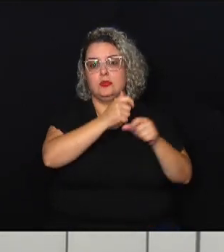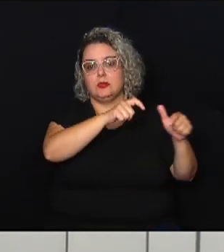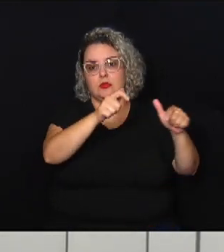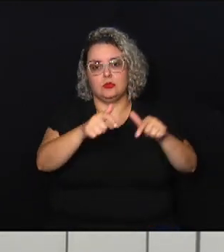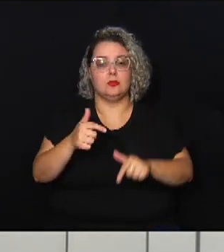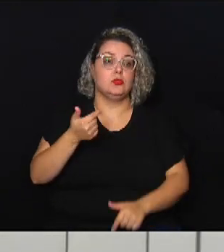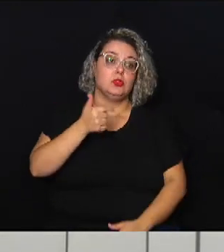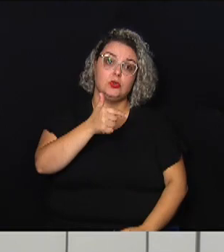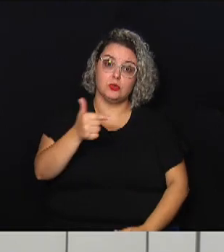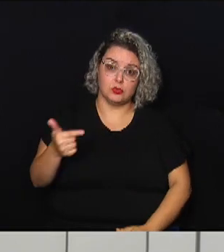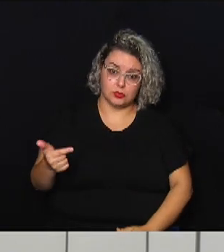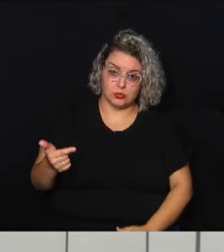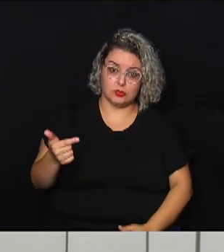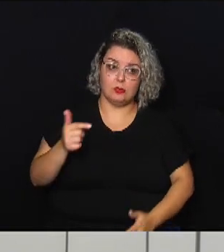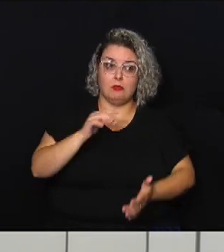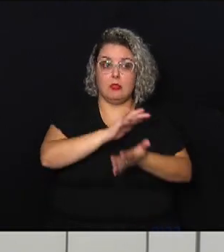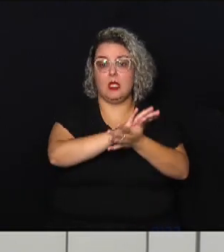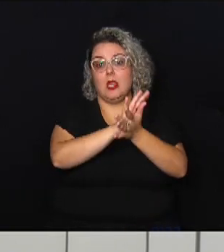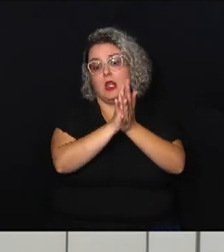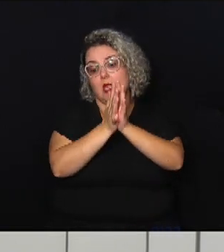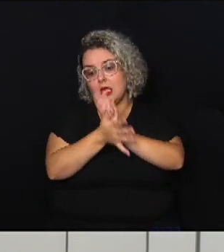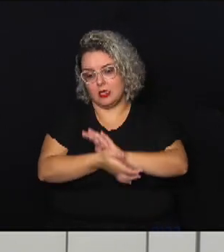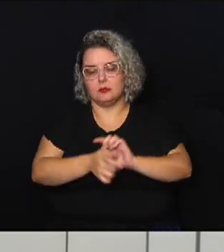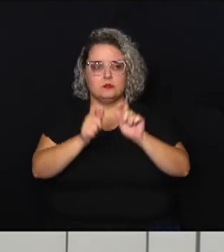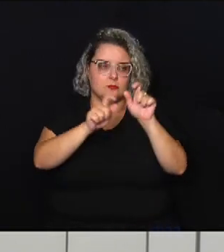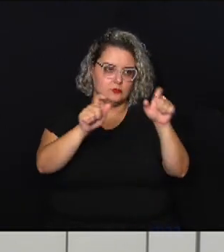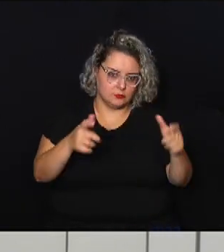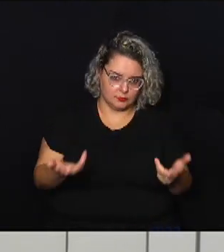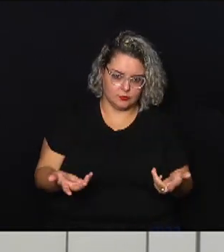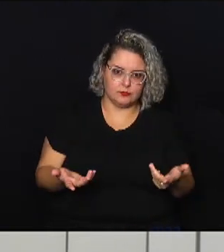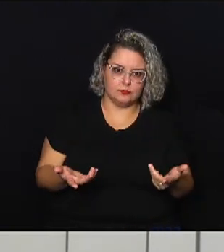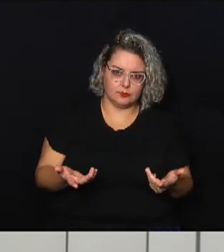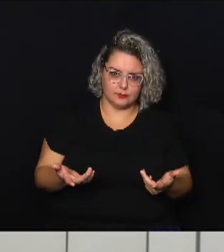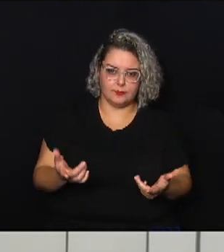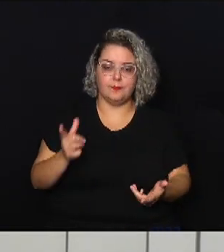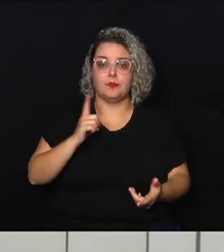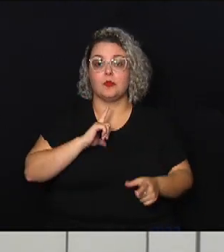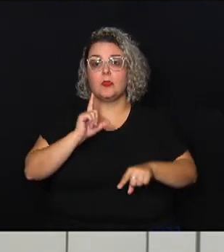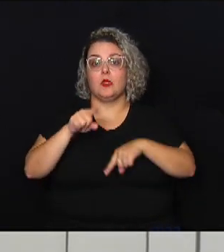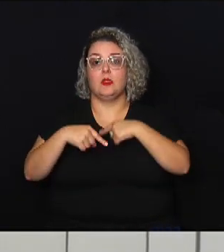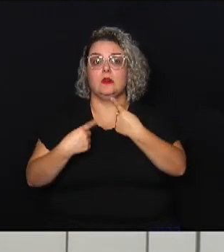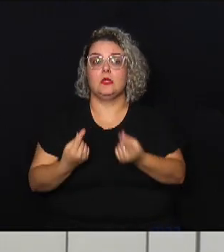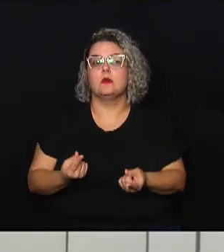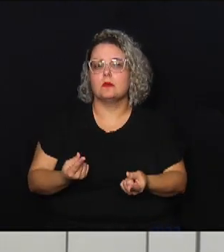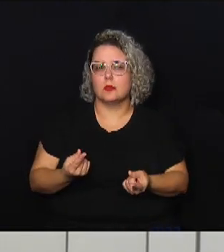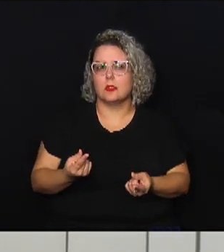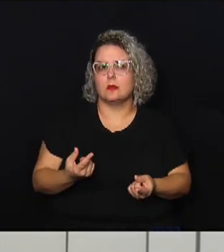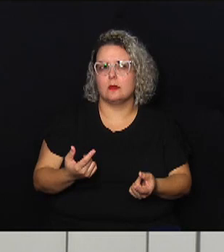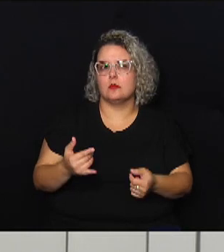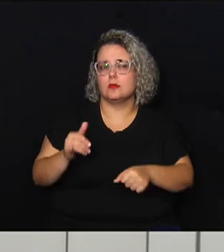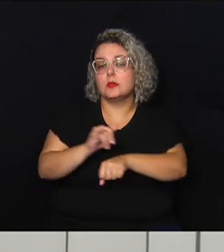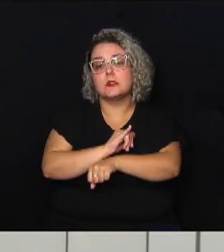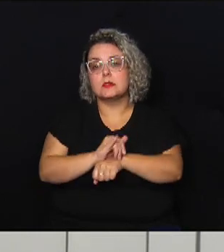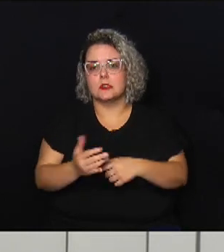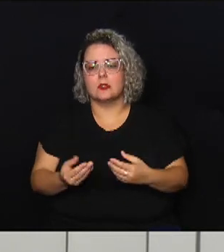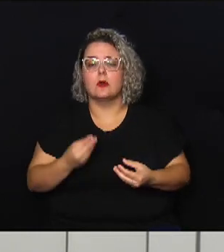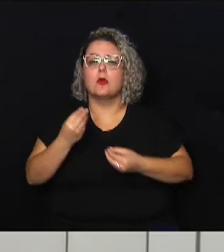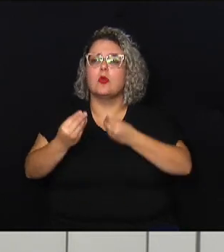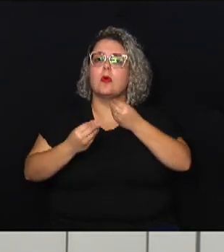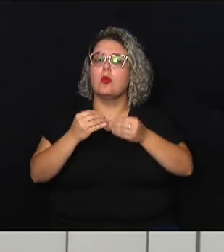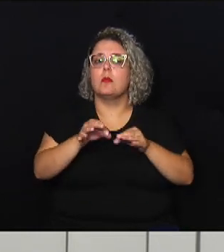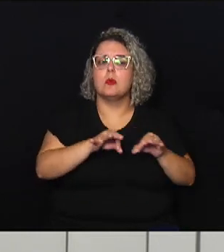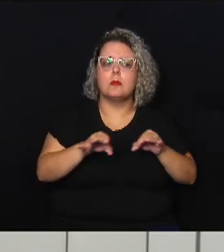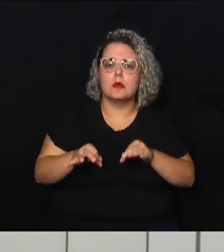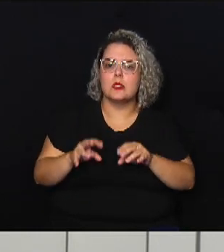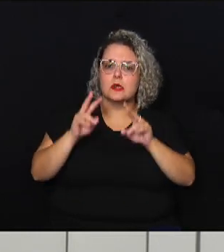haveria o desastre com as pessoas porque se teria uma outra conotação como preparar então na sua